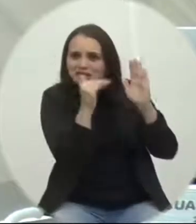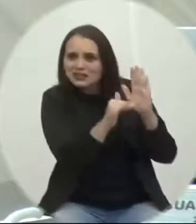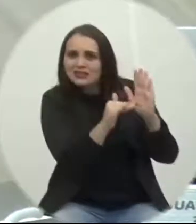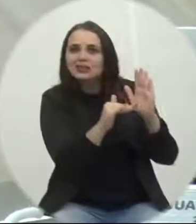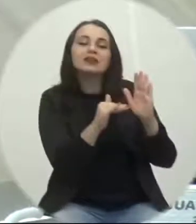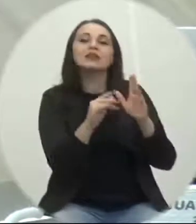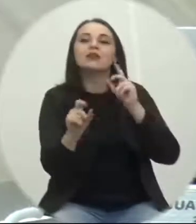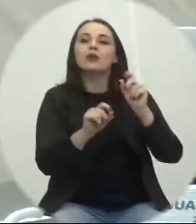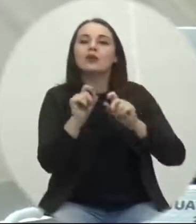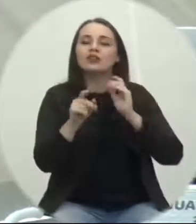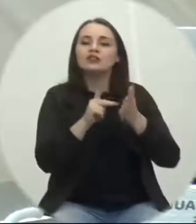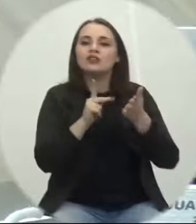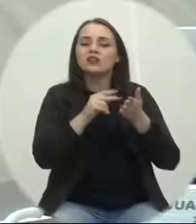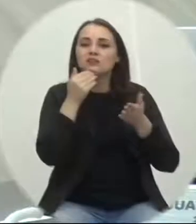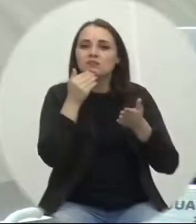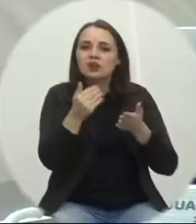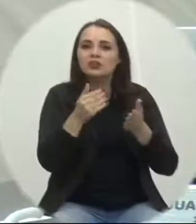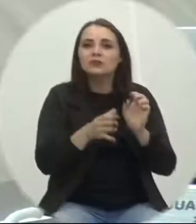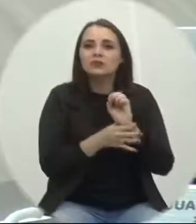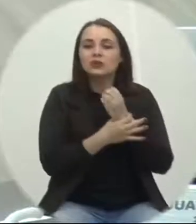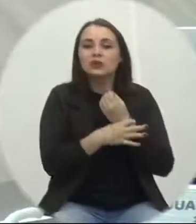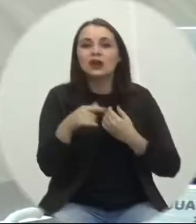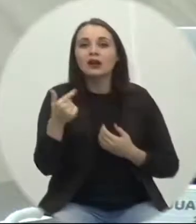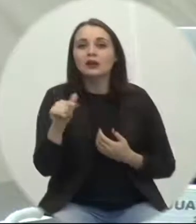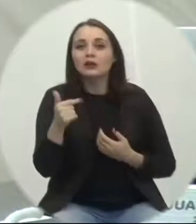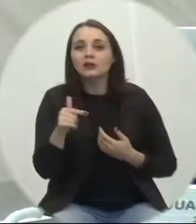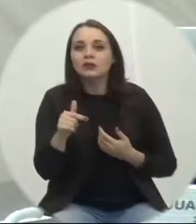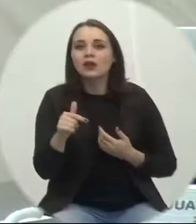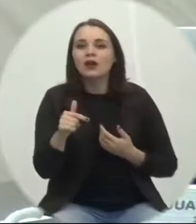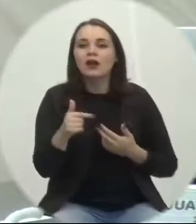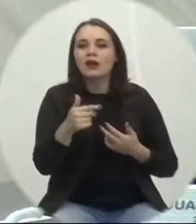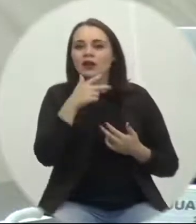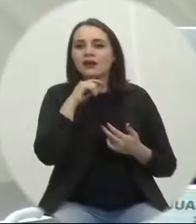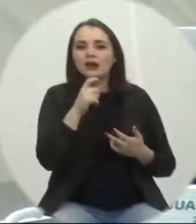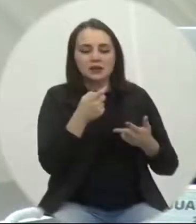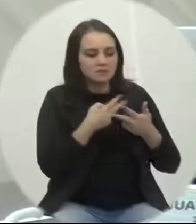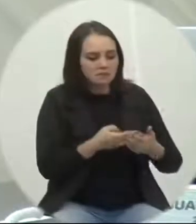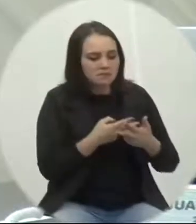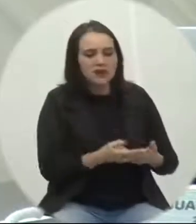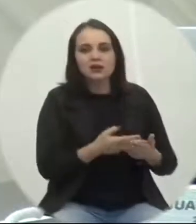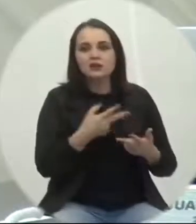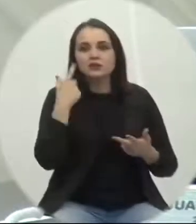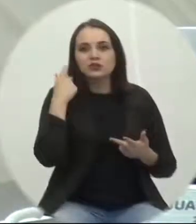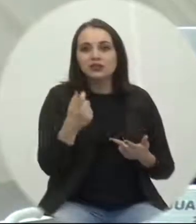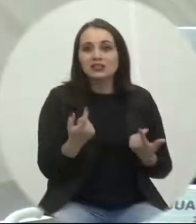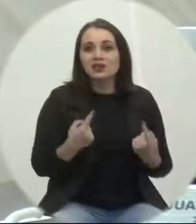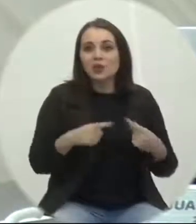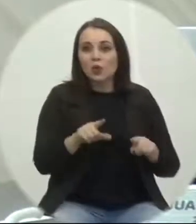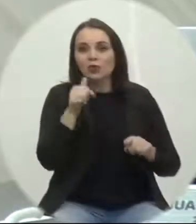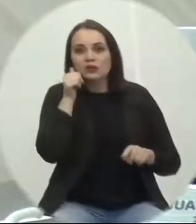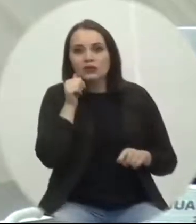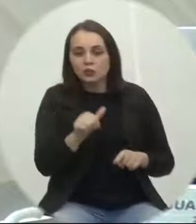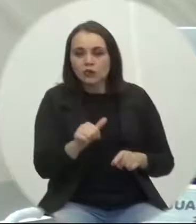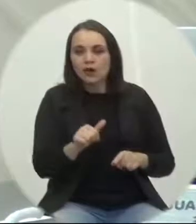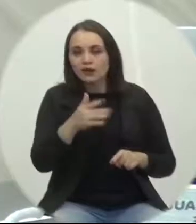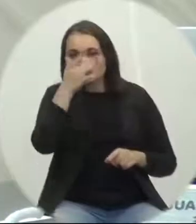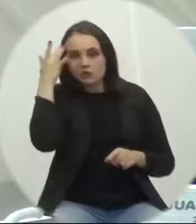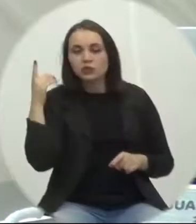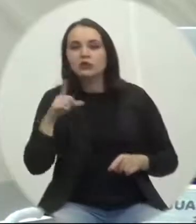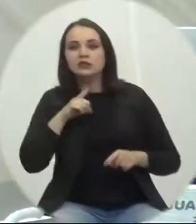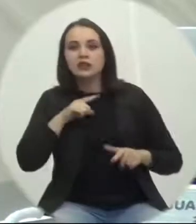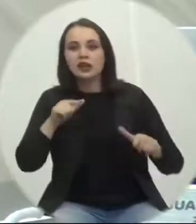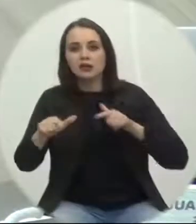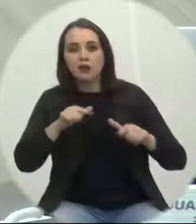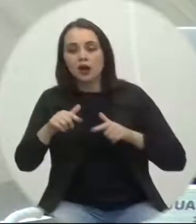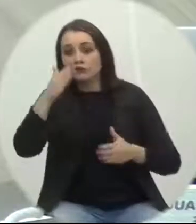comprabatórias para assegurar que não haja condenação por violência contra a mulher nos comissionados e cargos de confiança de incriciúma e não